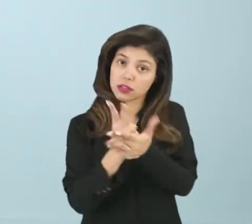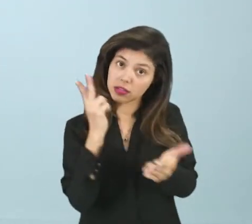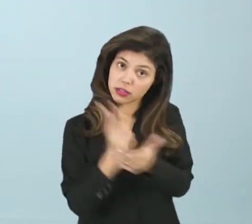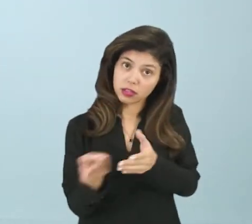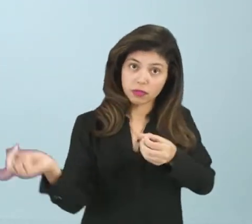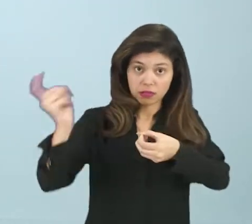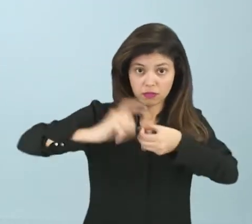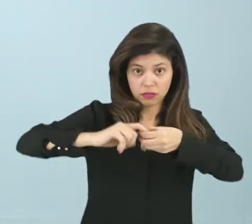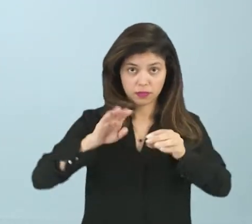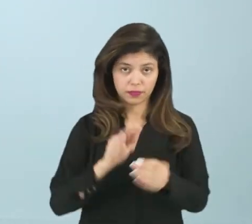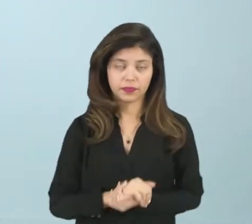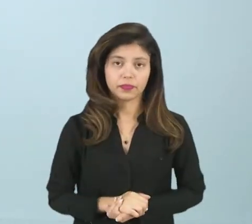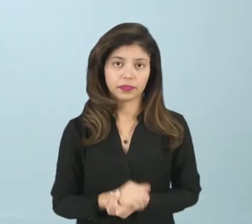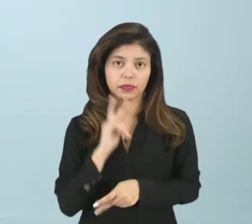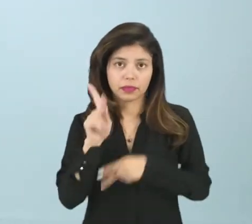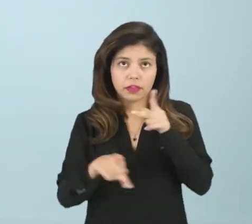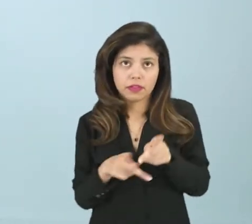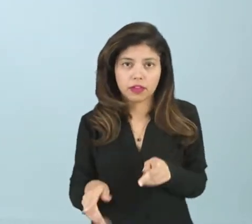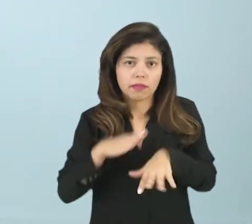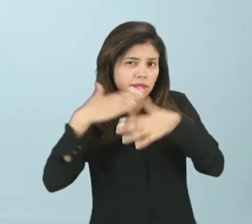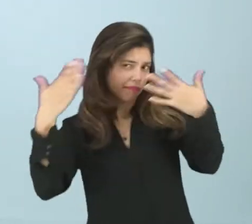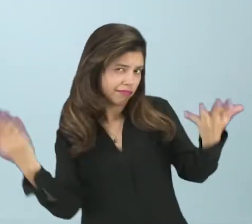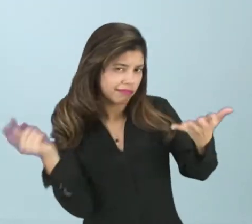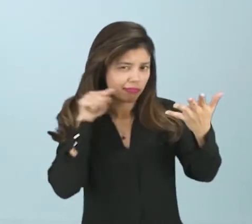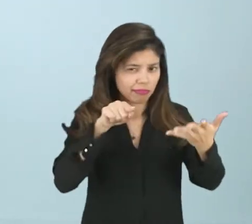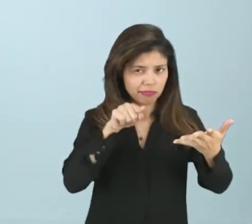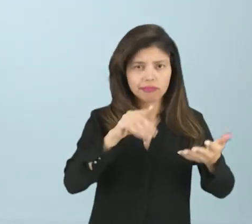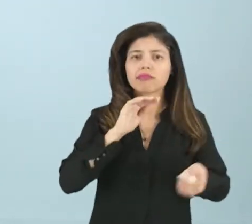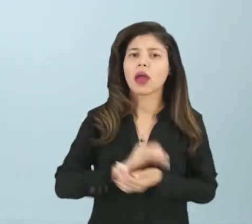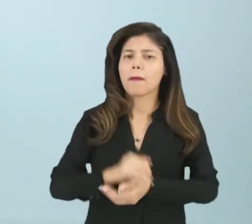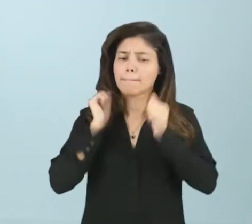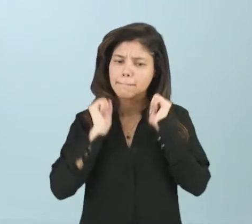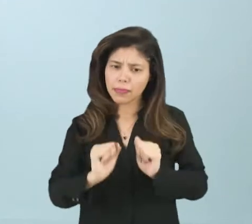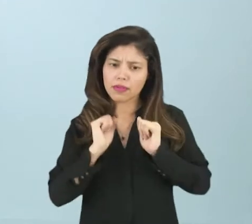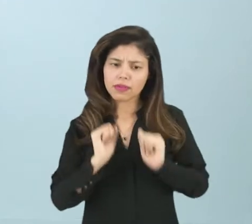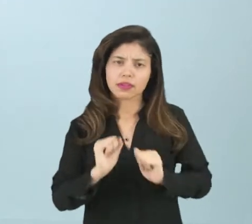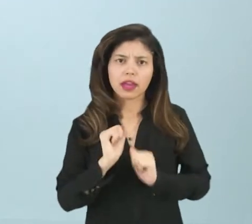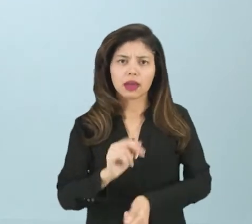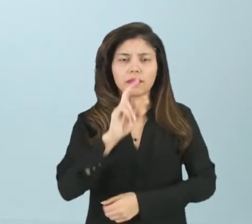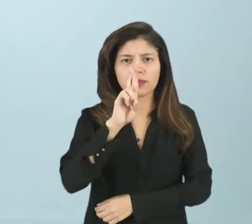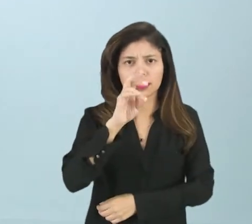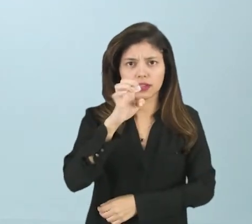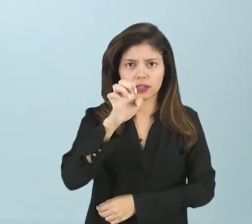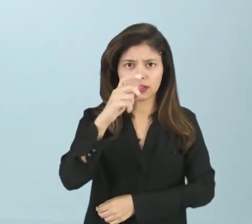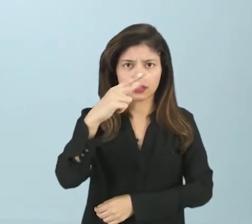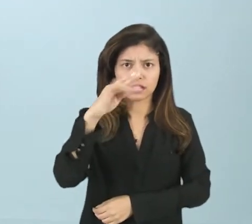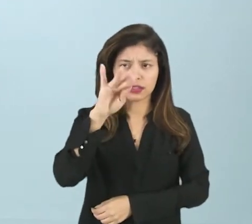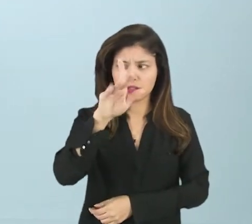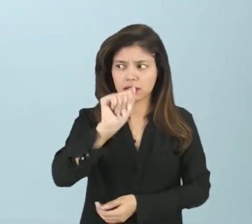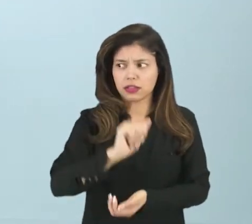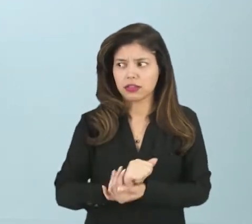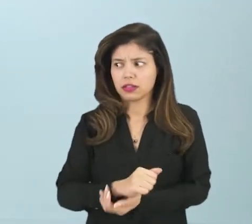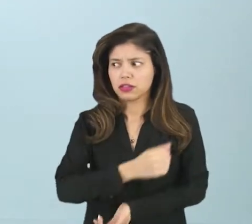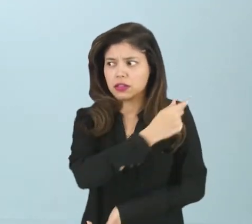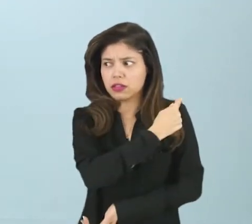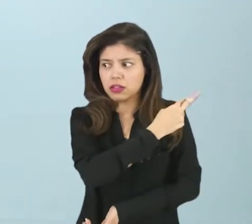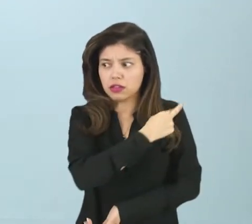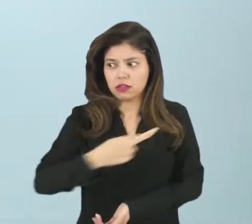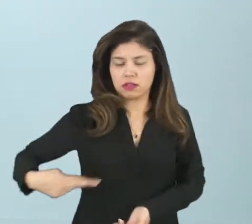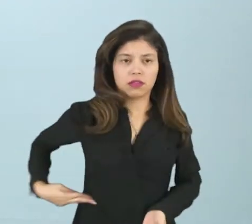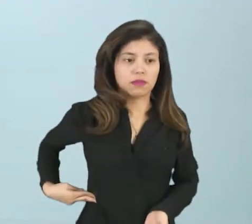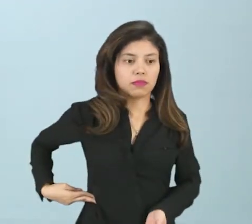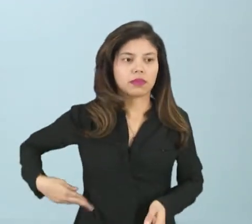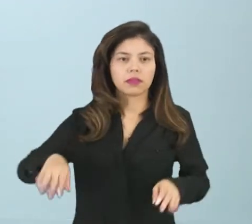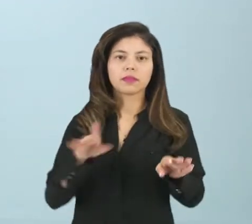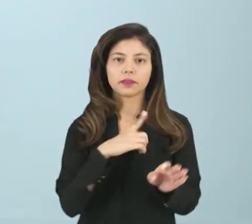voltando o povo. E para que essa república, ela possa caminhar, dando direitos